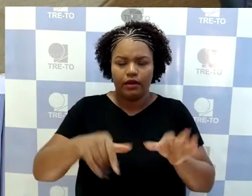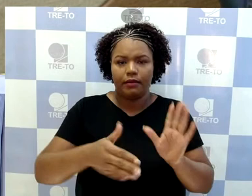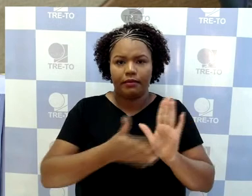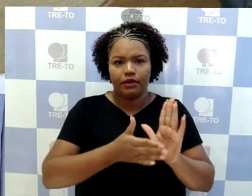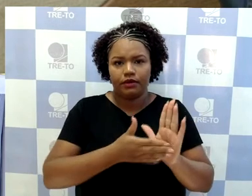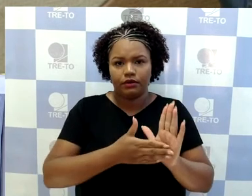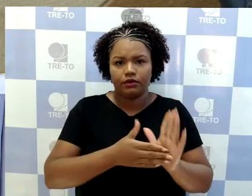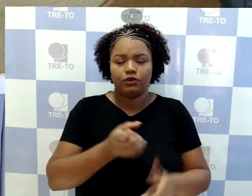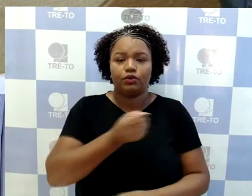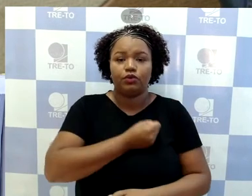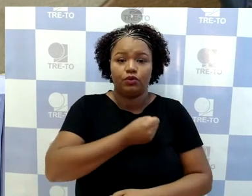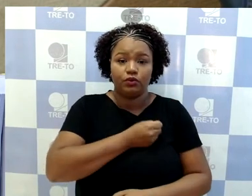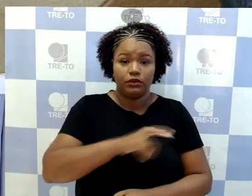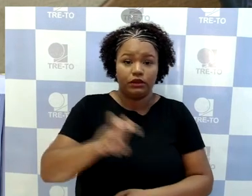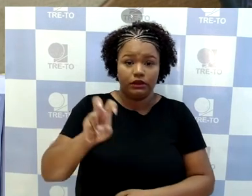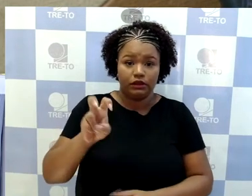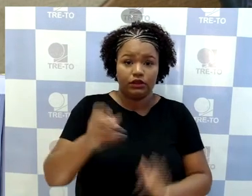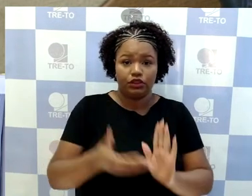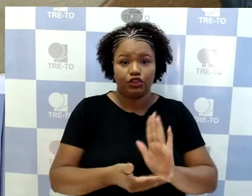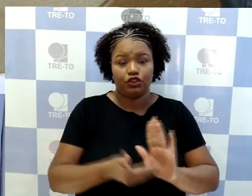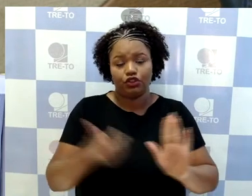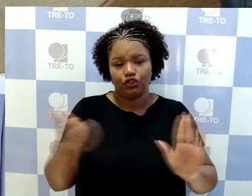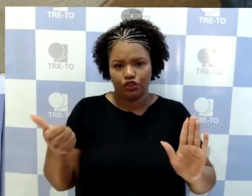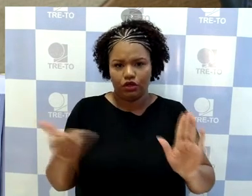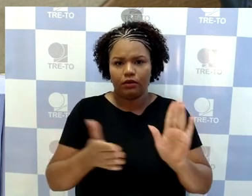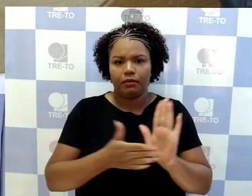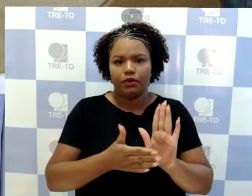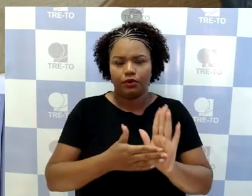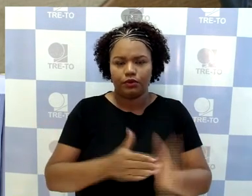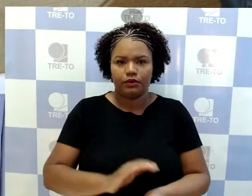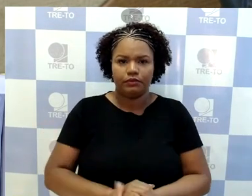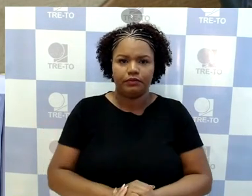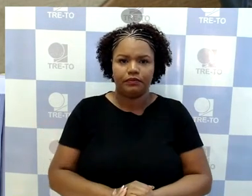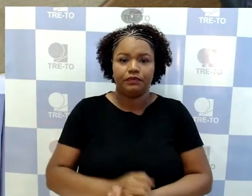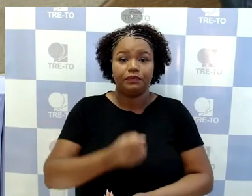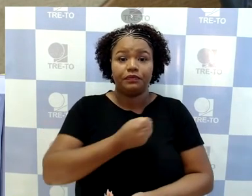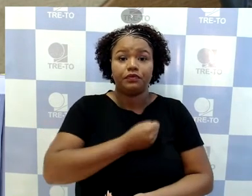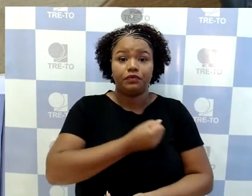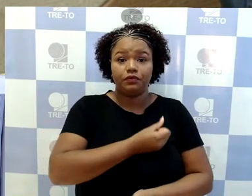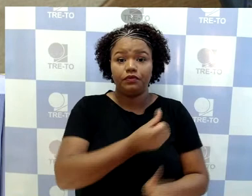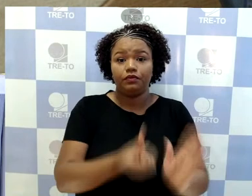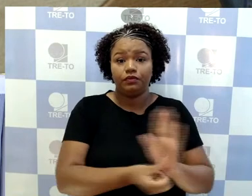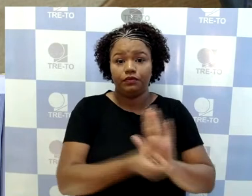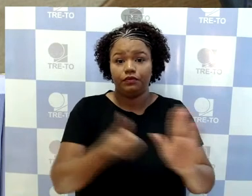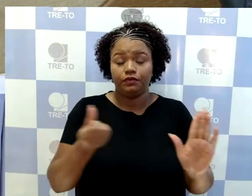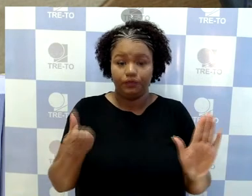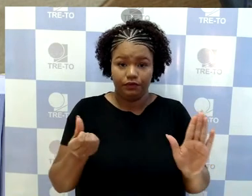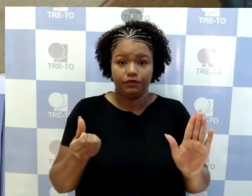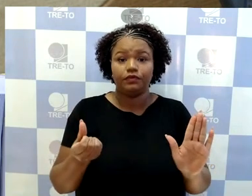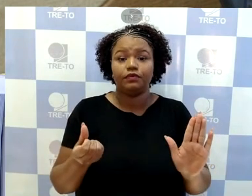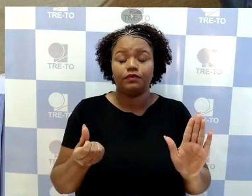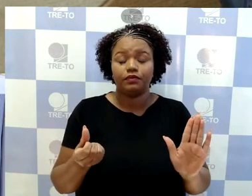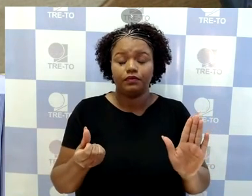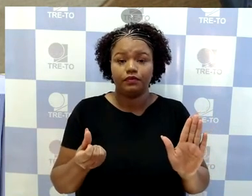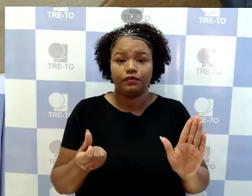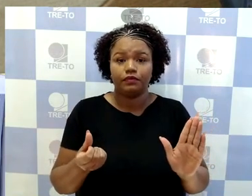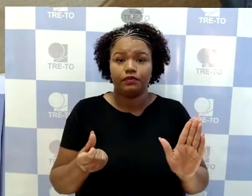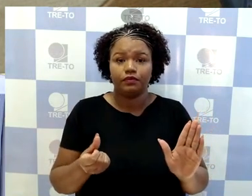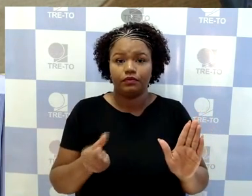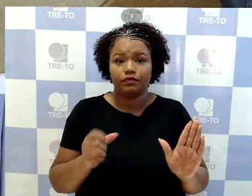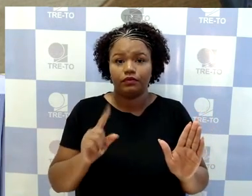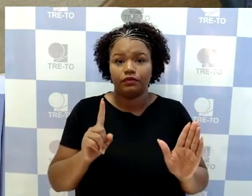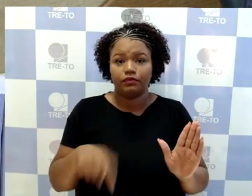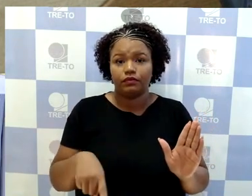Então, item 5, retirado de pauta. O item 6 da pauta é instrução. Instrução